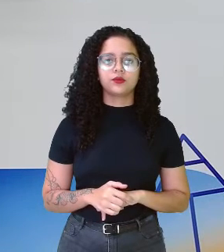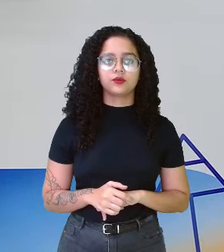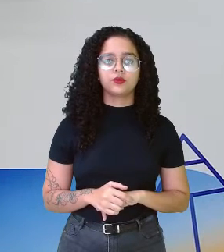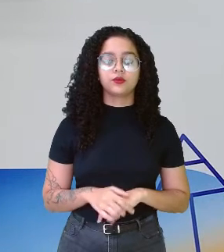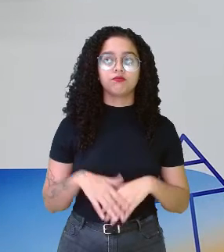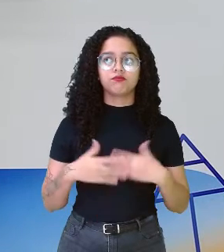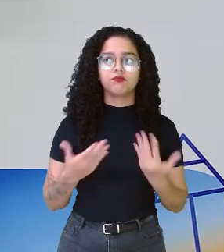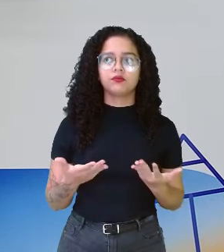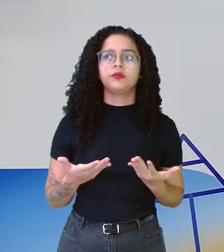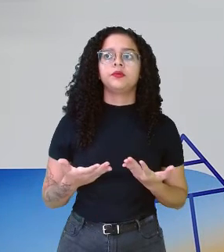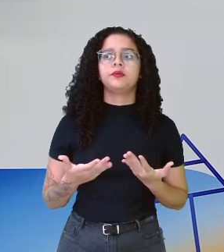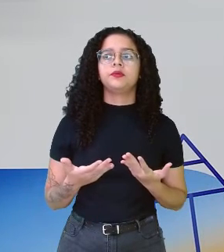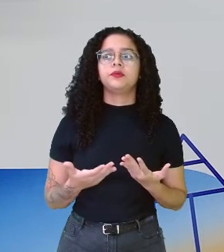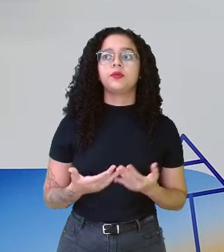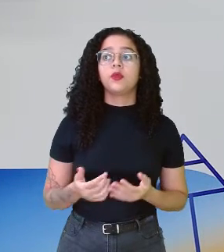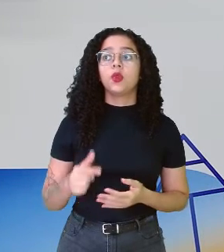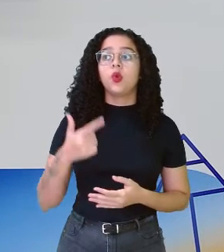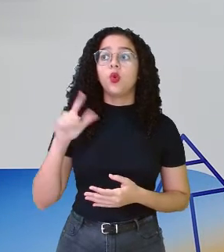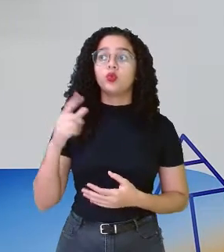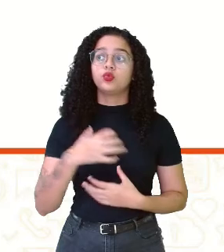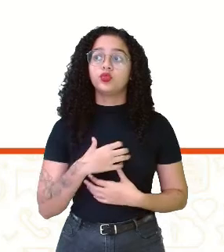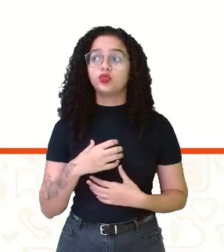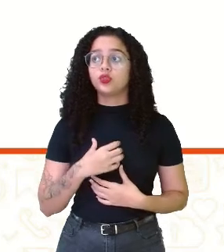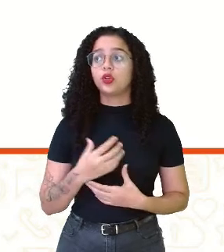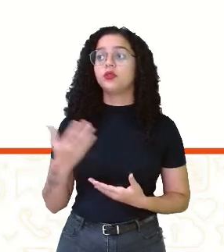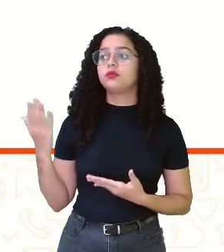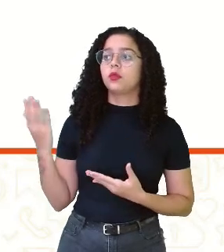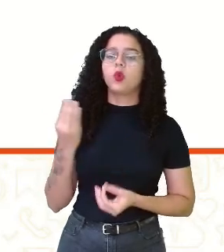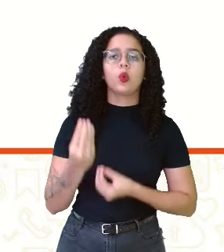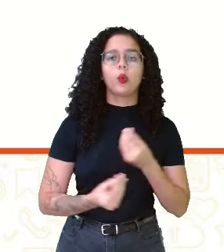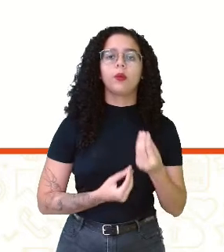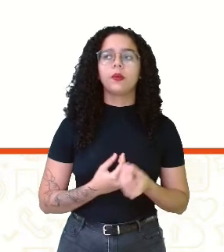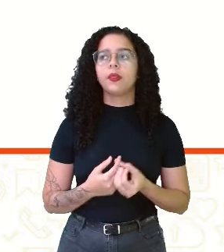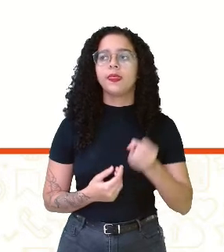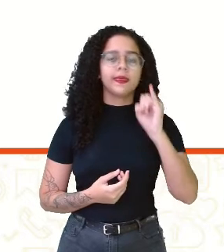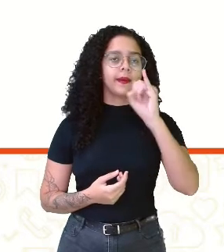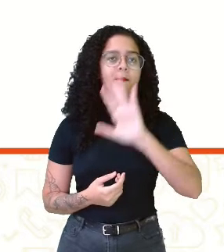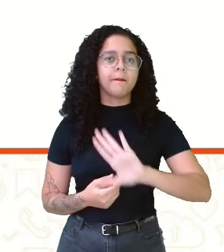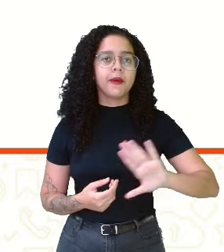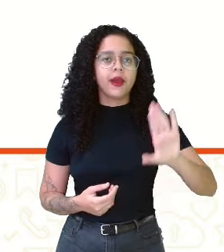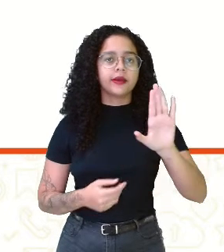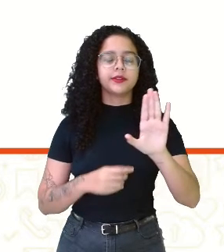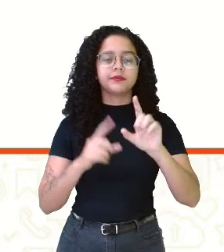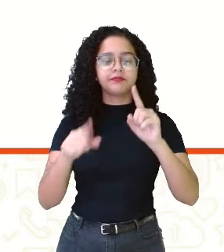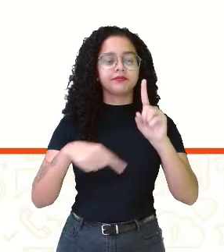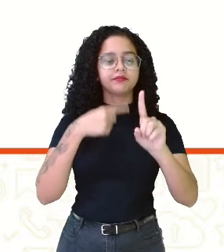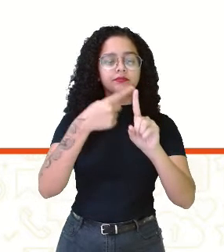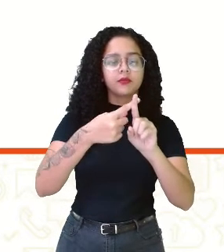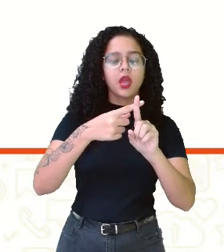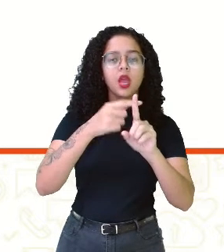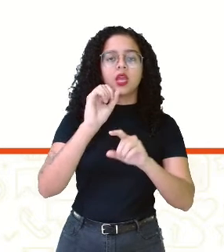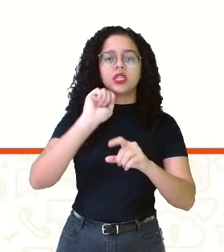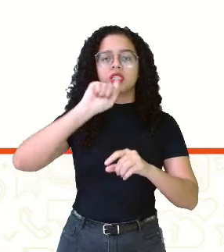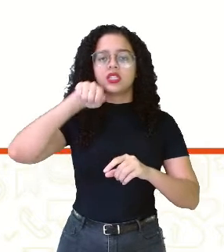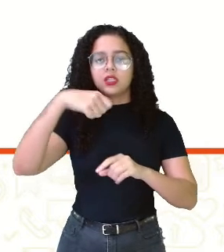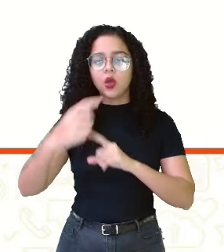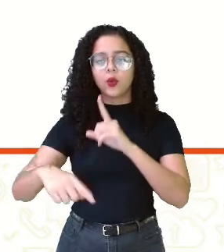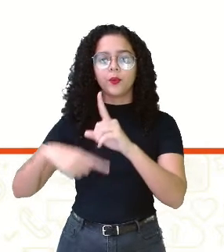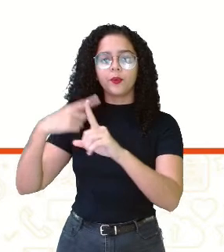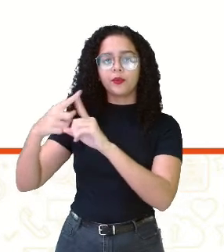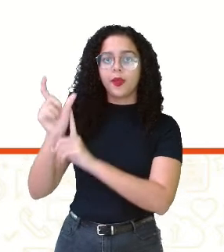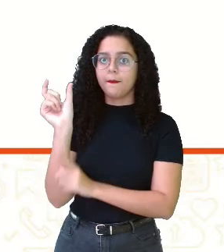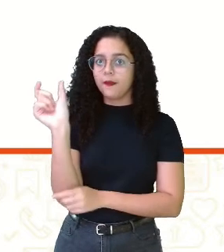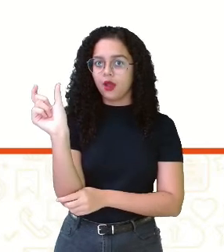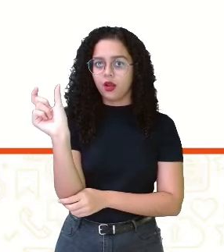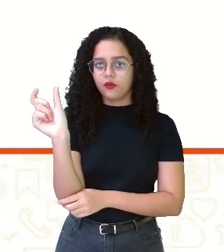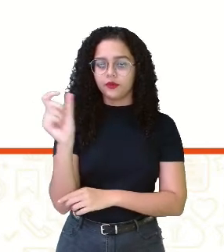Bom, outro meio também é imagem, sinal e palavra. E aí, nós estamos já